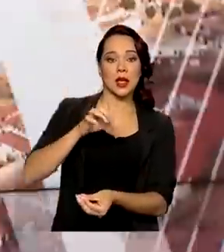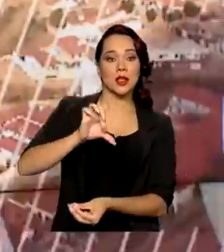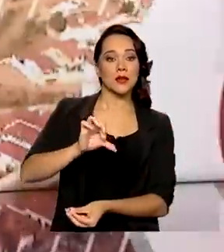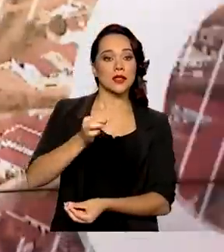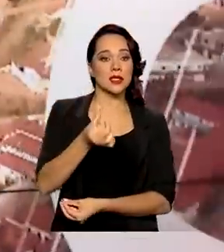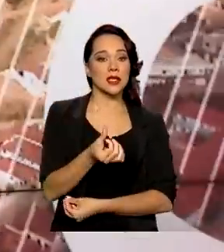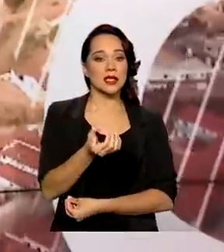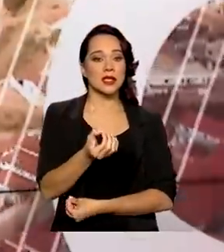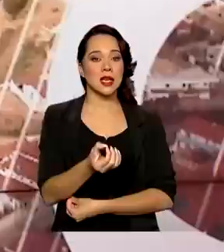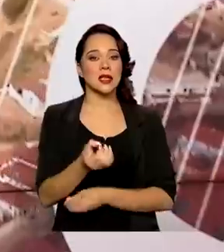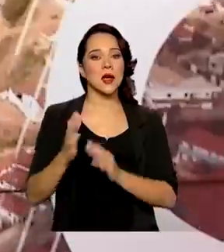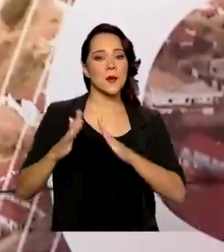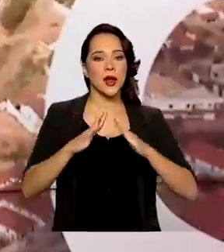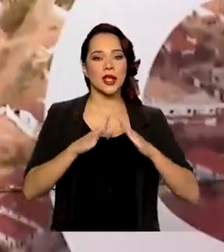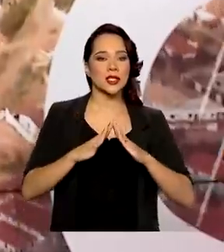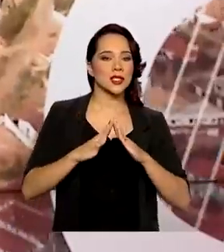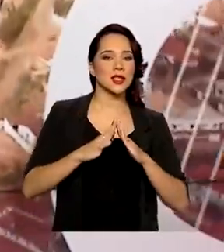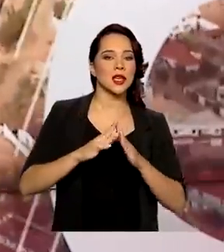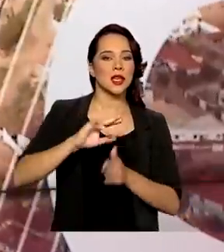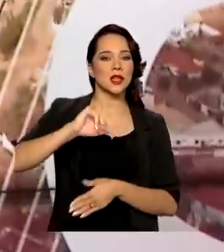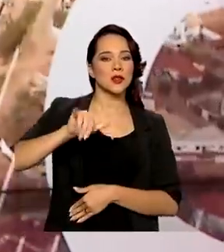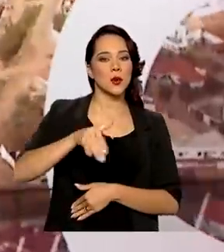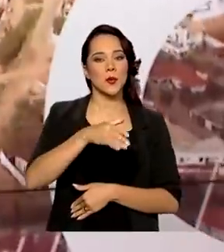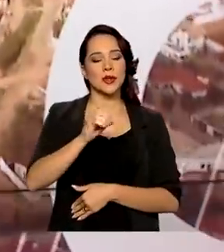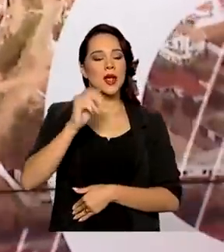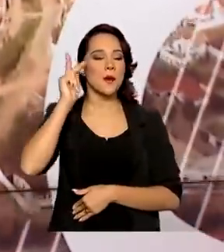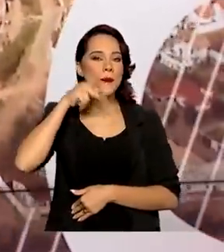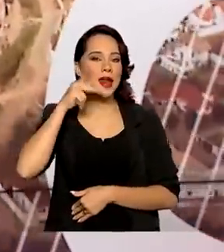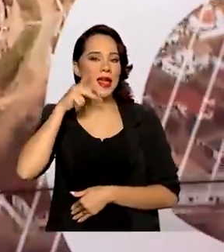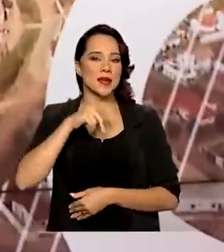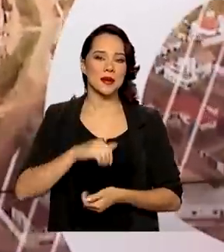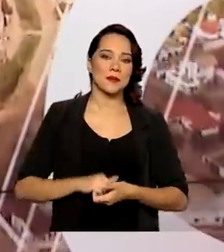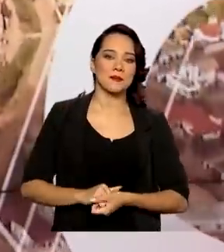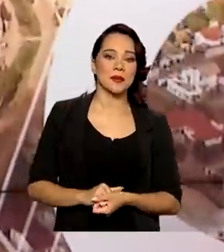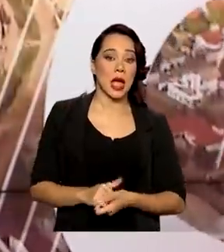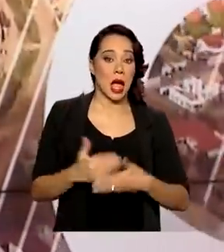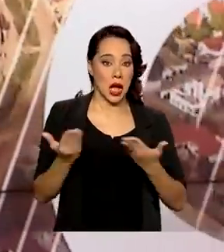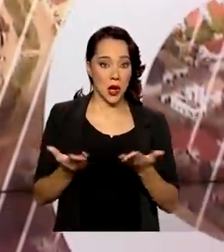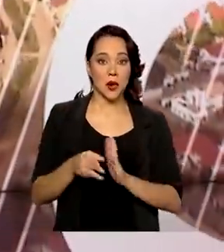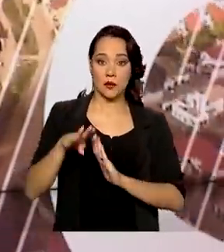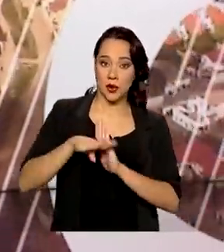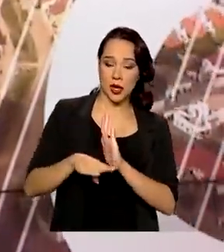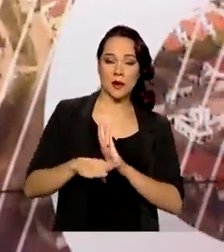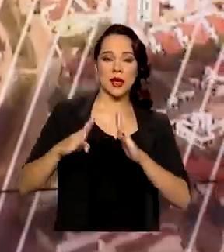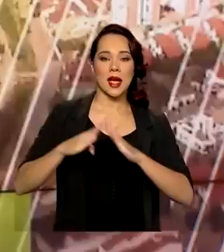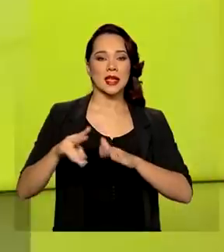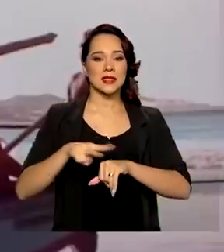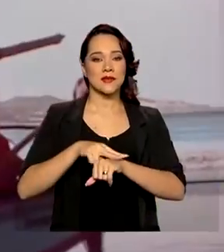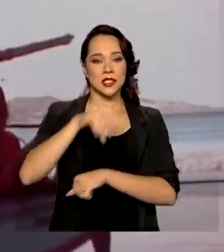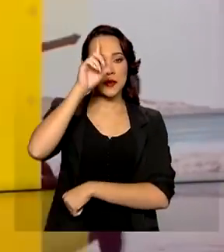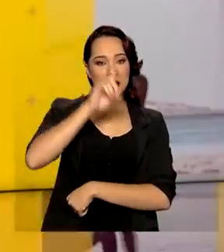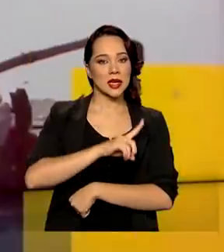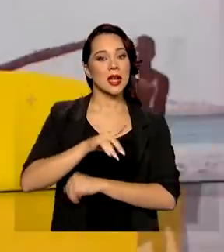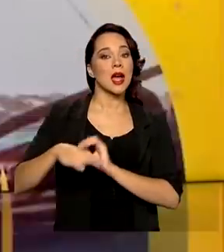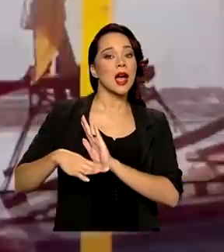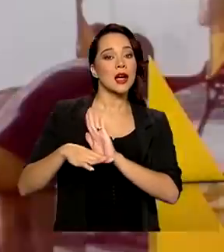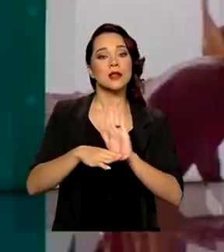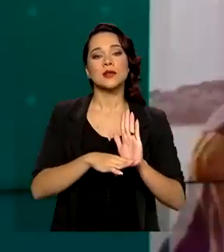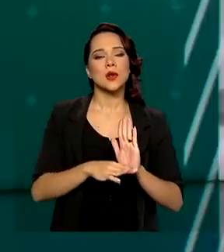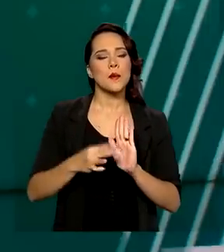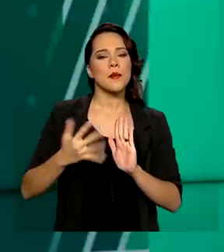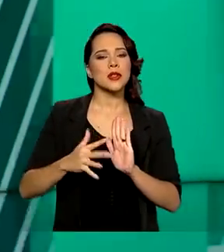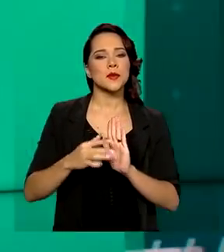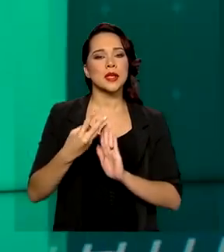960 moradias em João Pessoa, na Paraíba. Desta vez, o programa Casa Verde e Amarela está